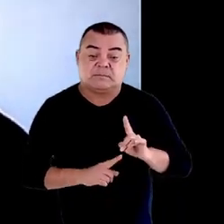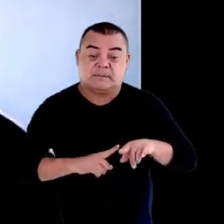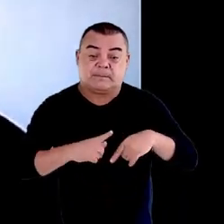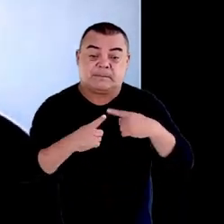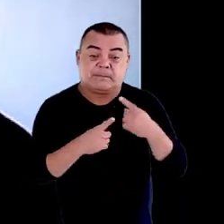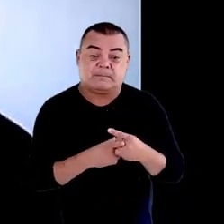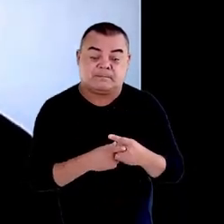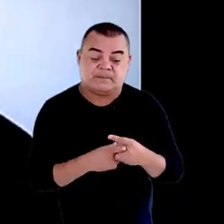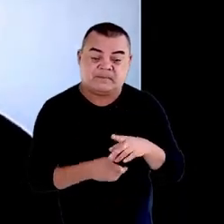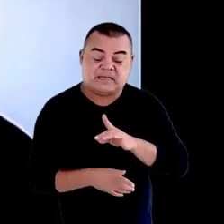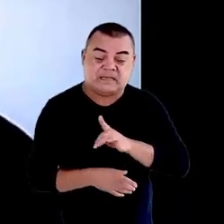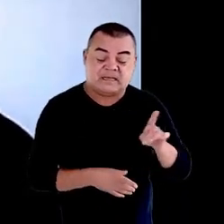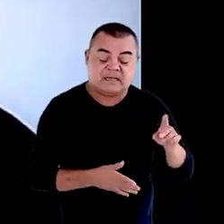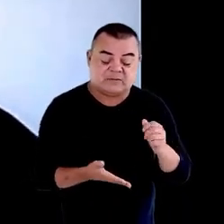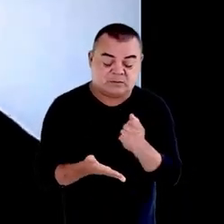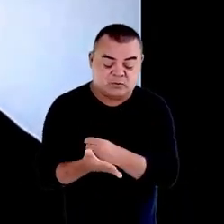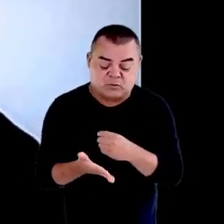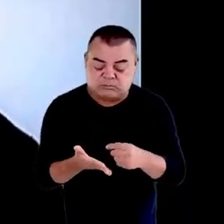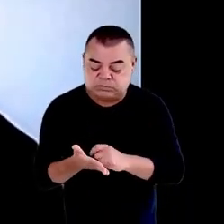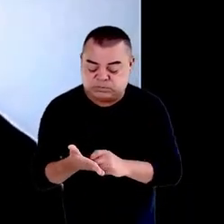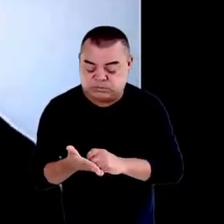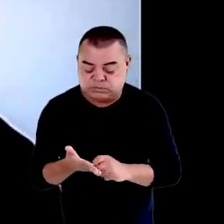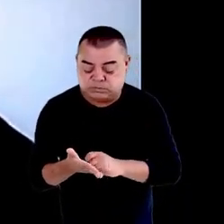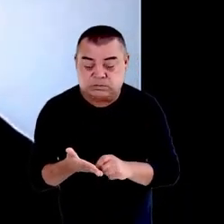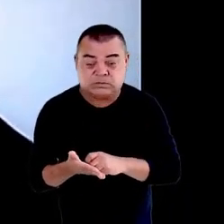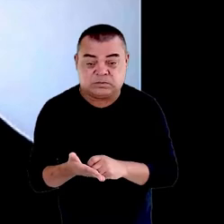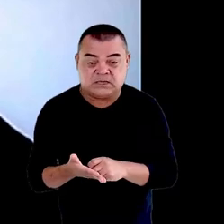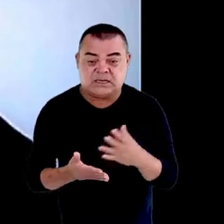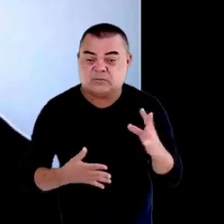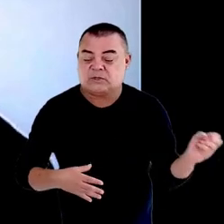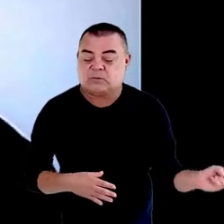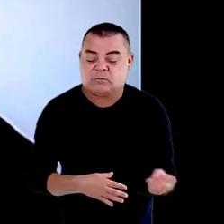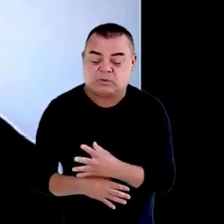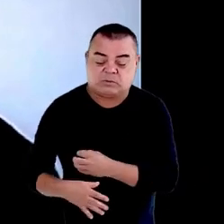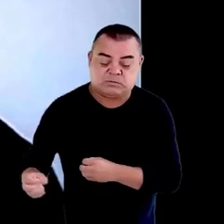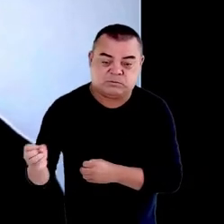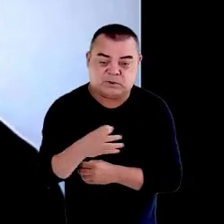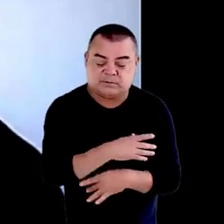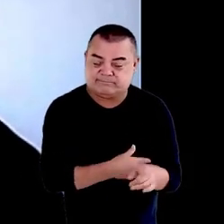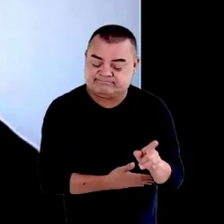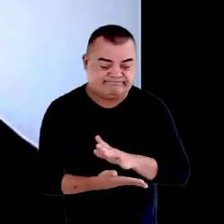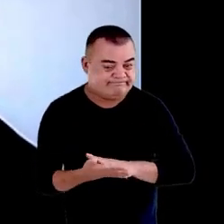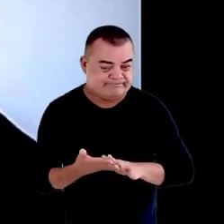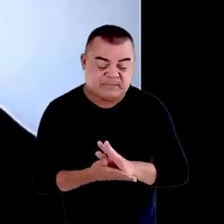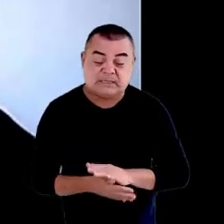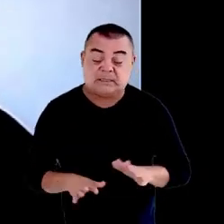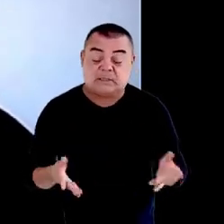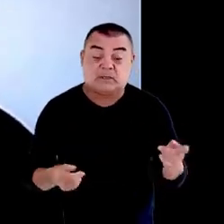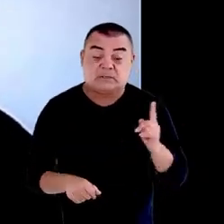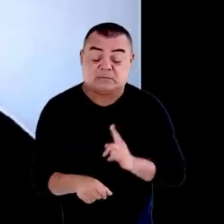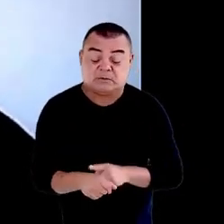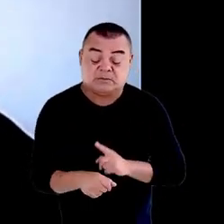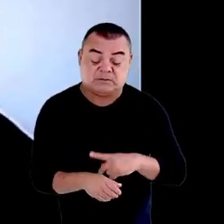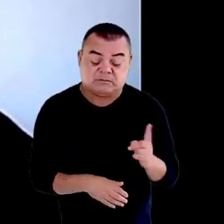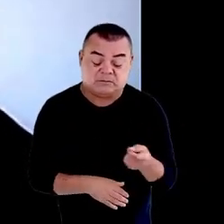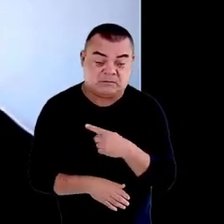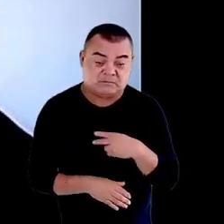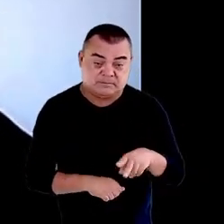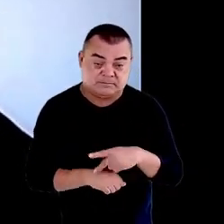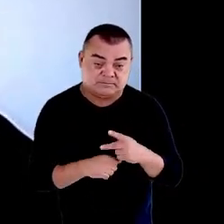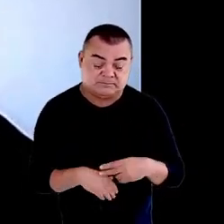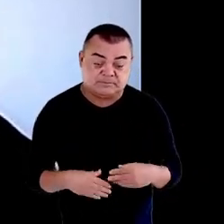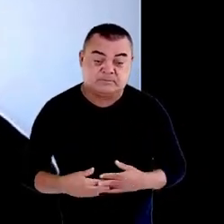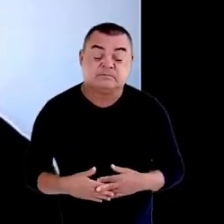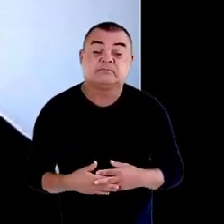desatualizados. Lamentavelmente, nesse momento do nosso país, de acordo com o Ministério